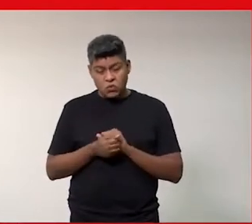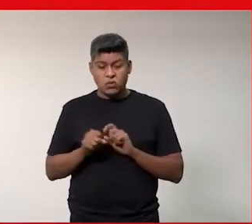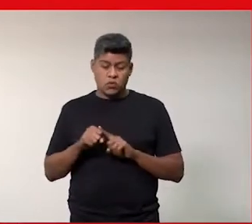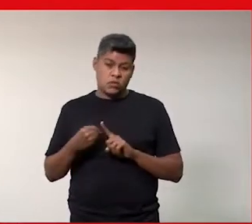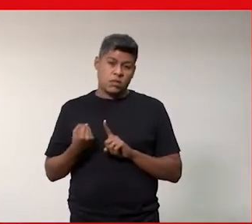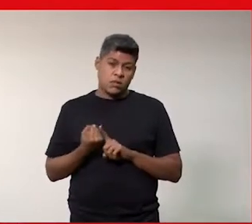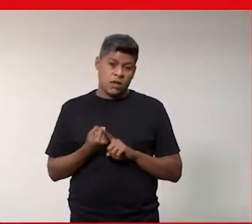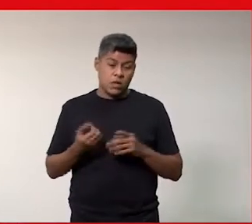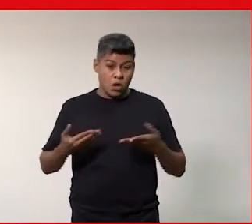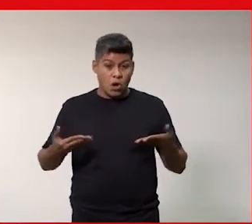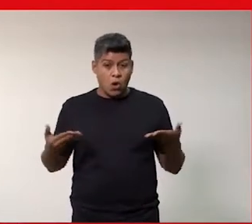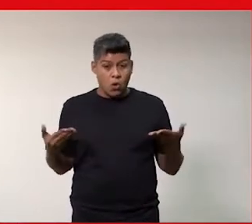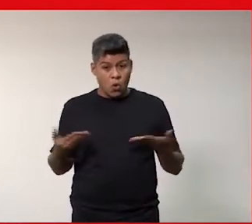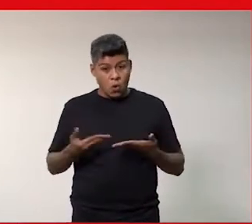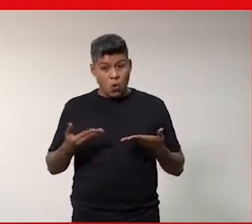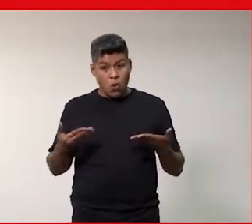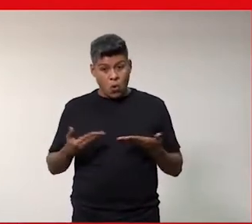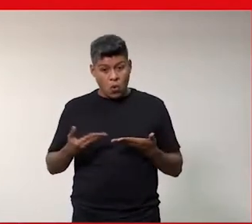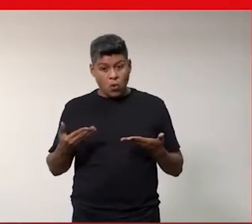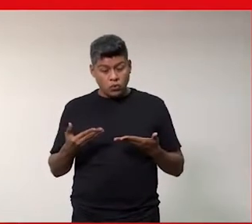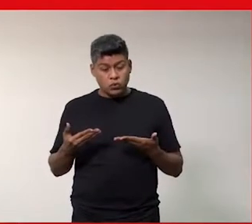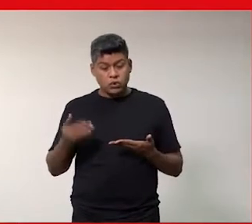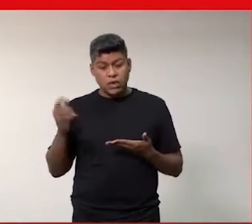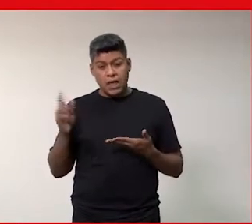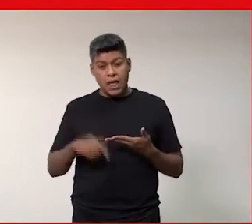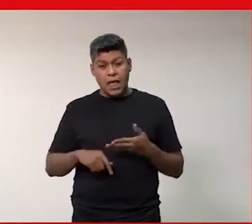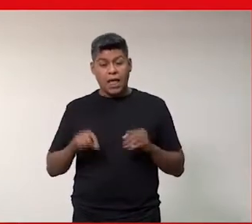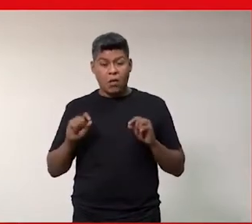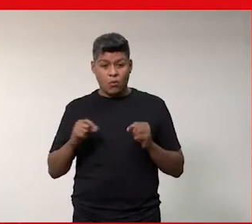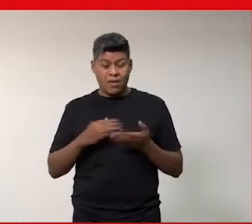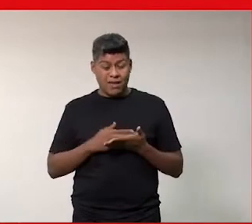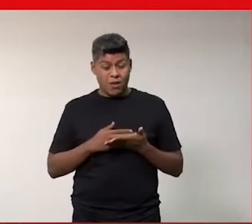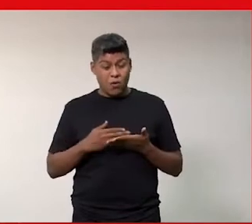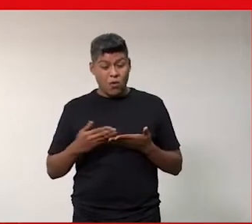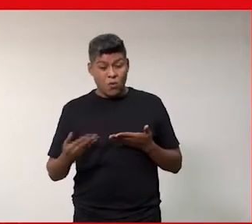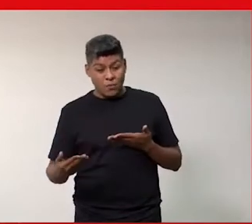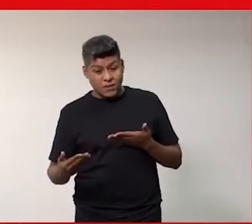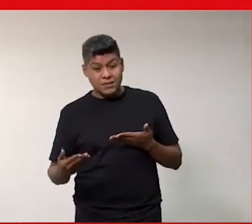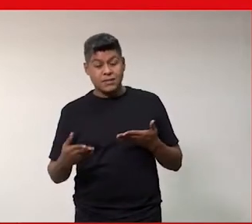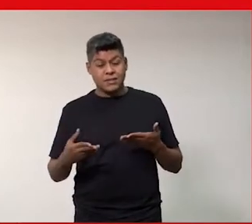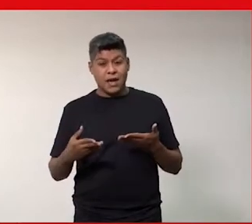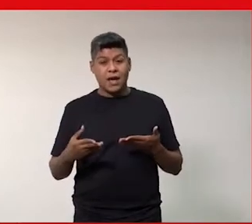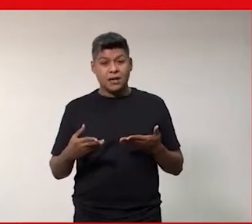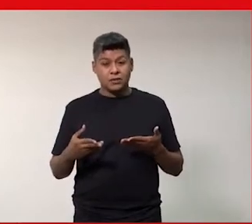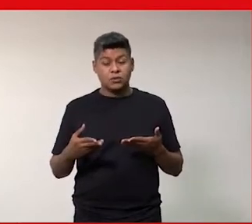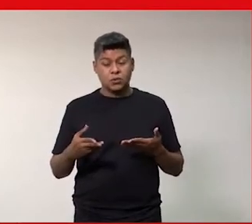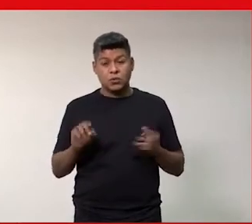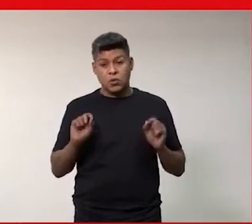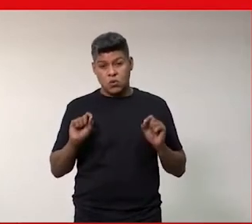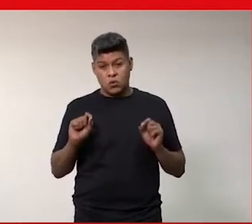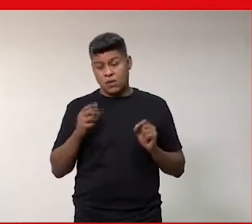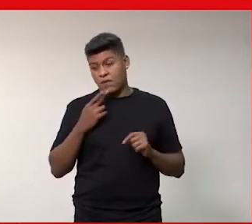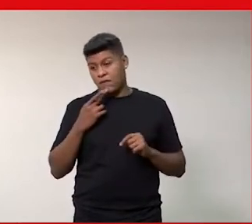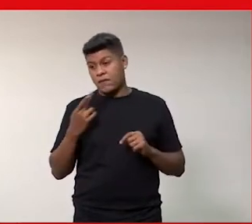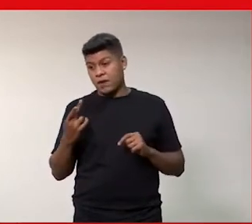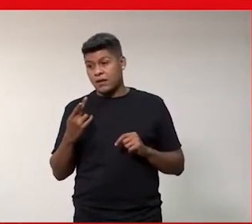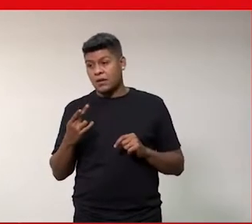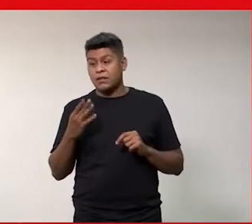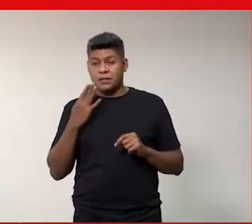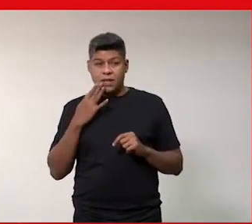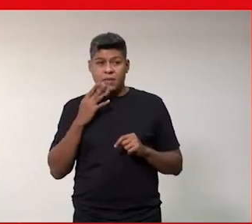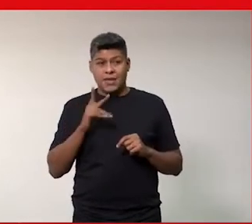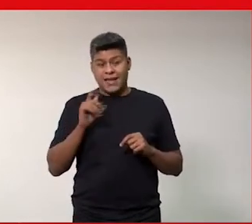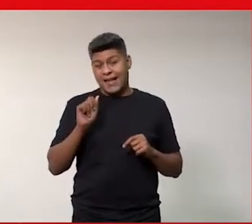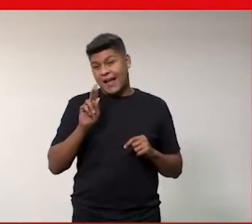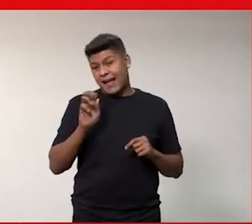Então, hoje, isso virou ou está começando a se investir ou está se falando nisso e o que a Karen